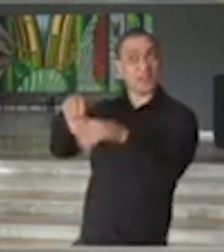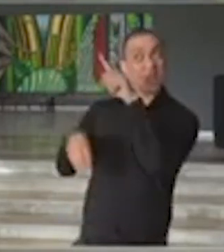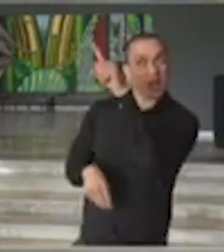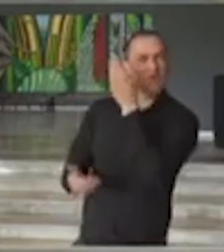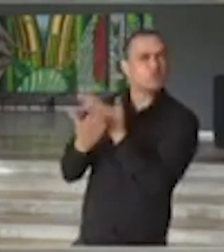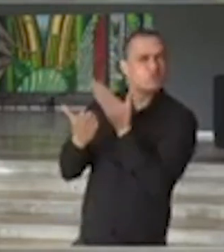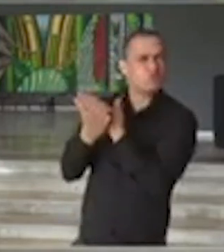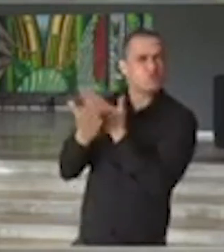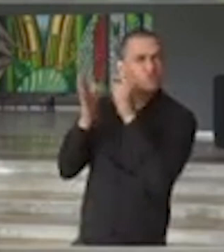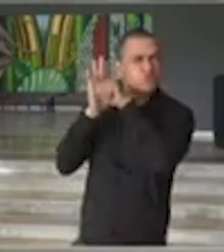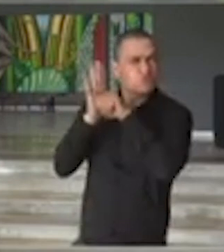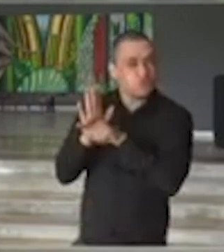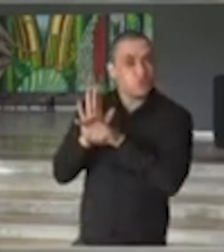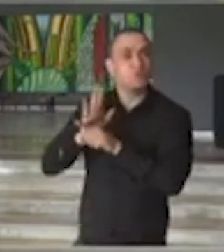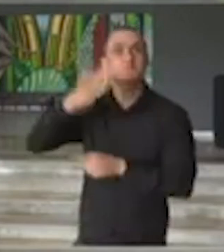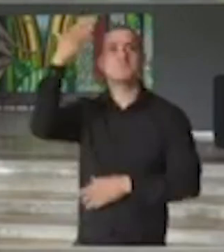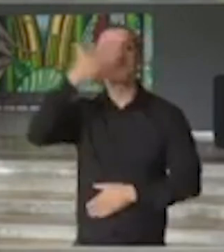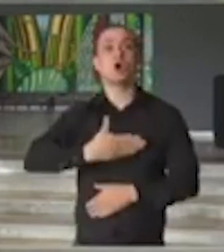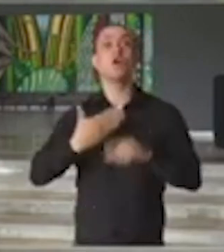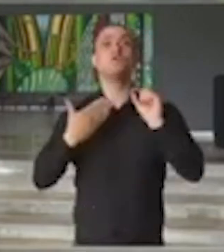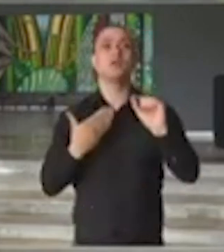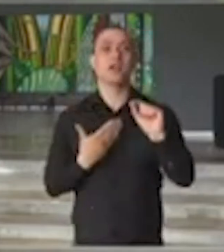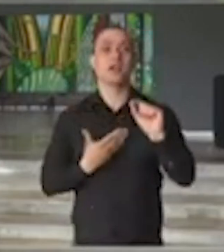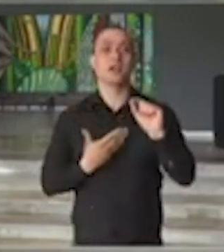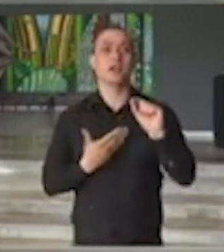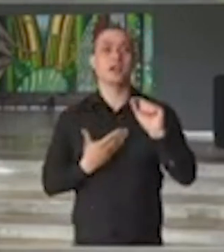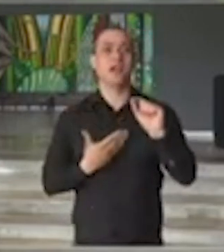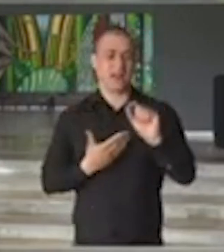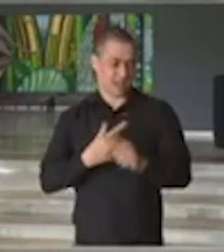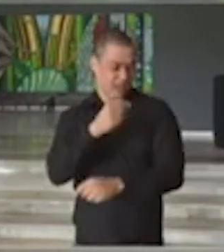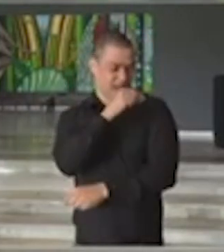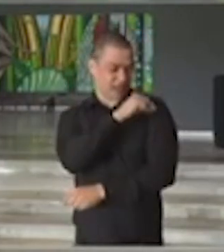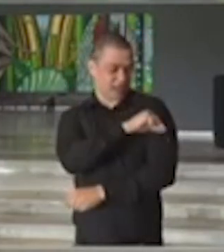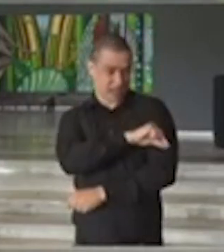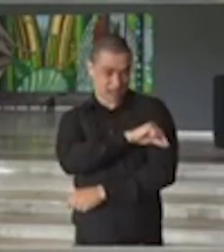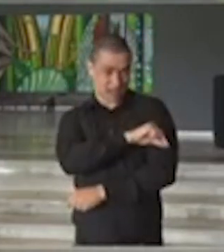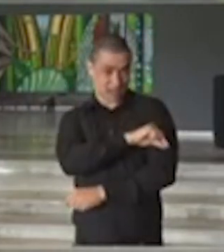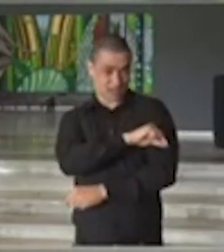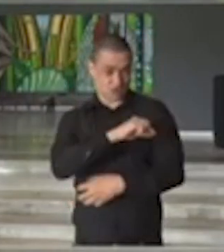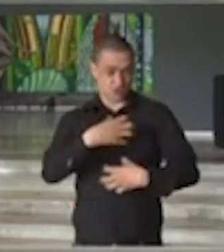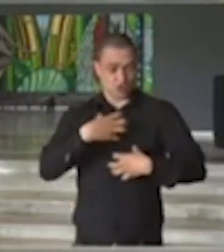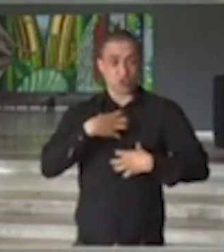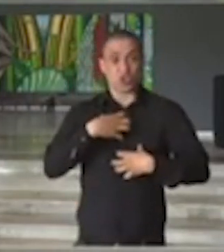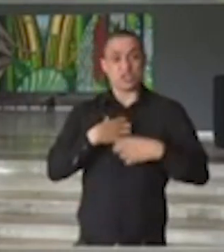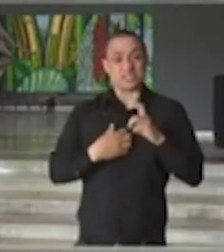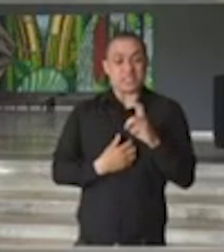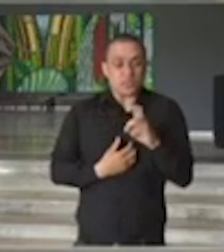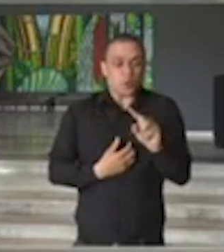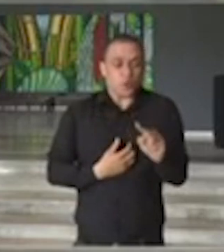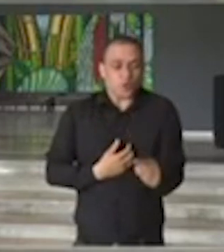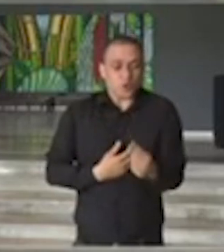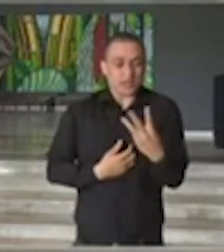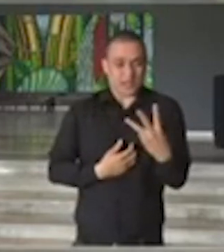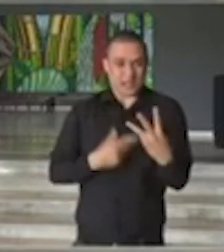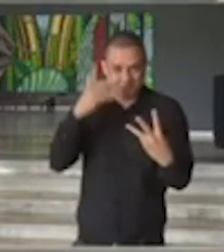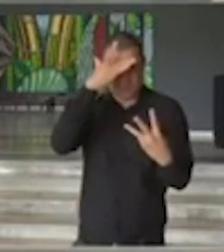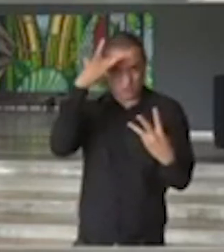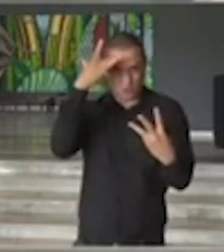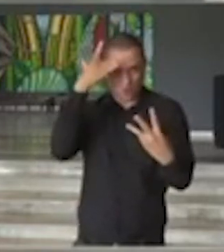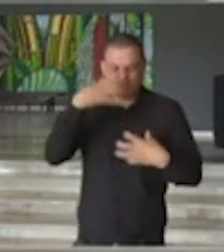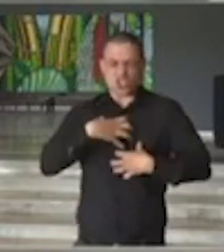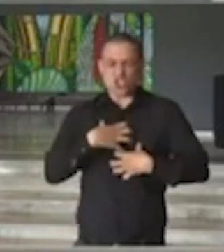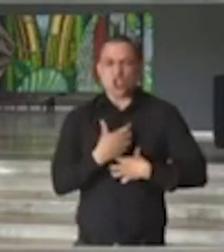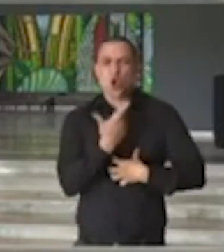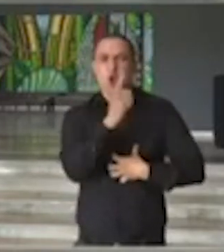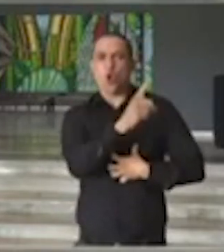mostraram um baixo índice de apenas 5,3% de efeitos adversos e de